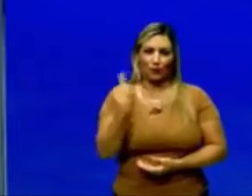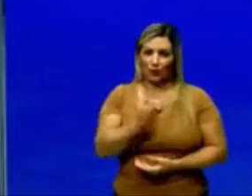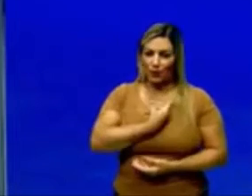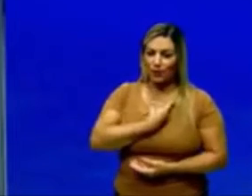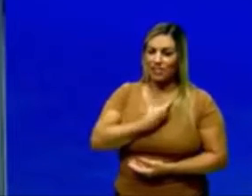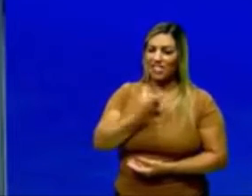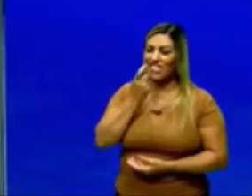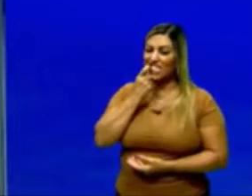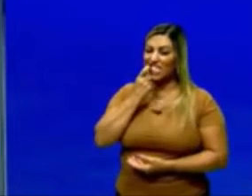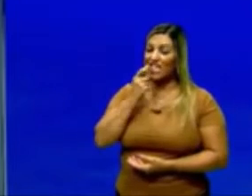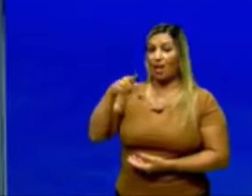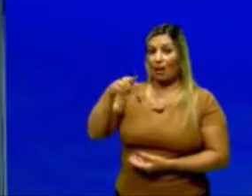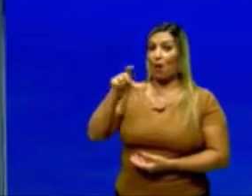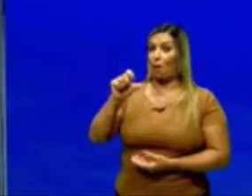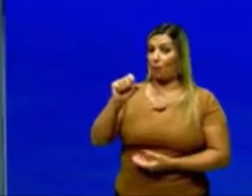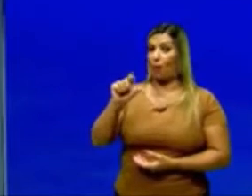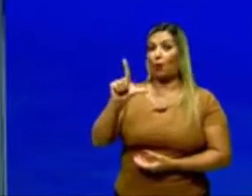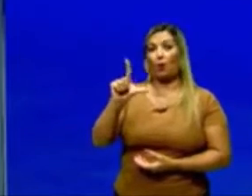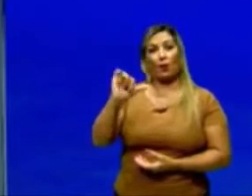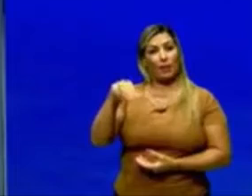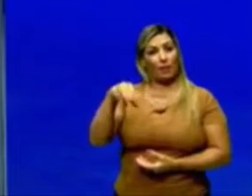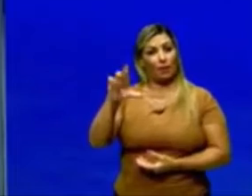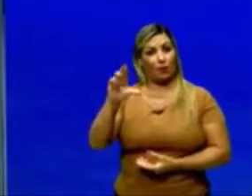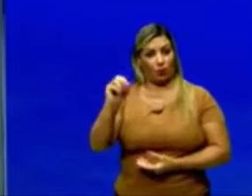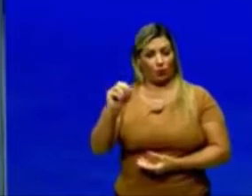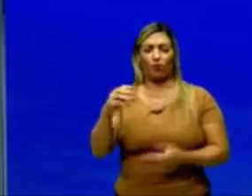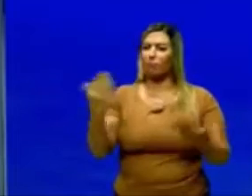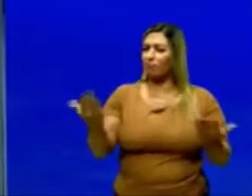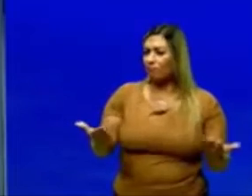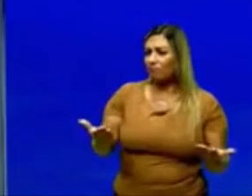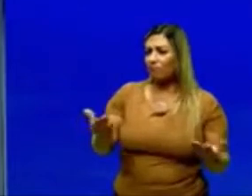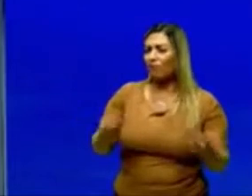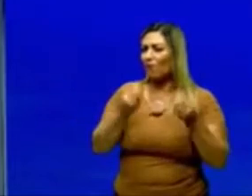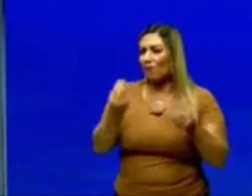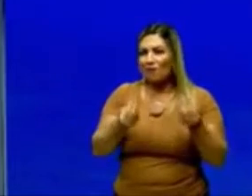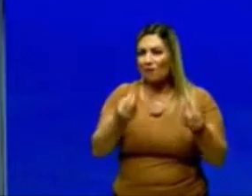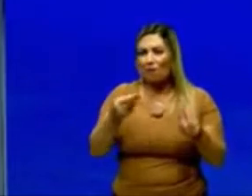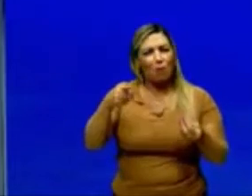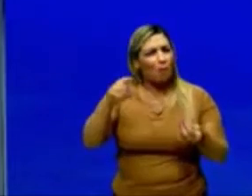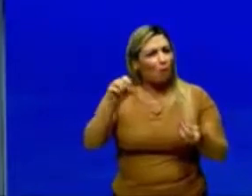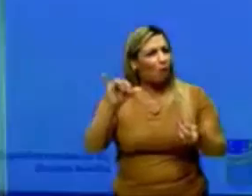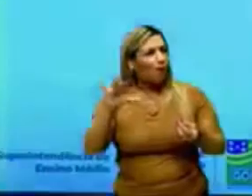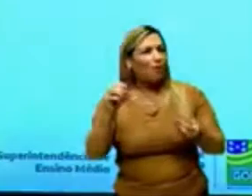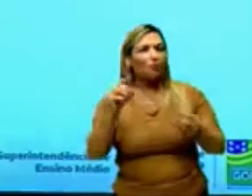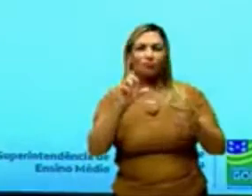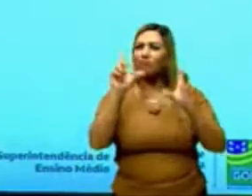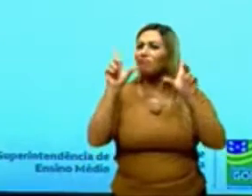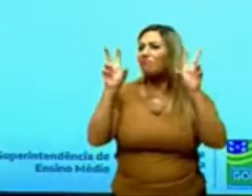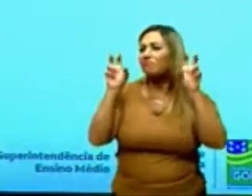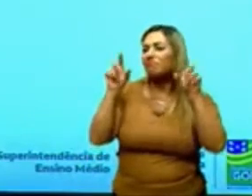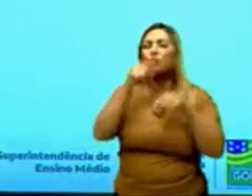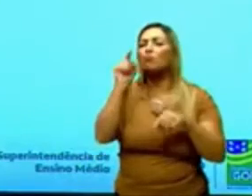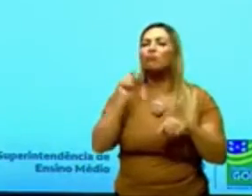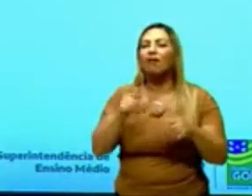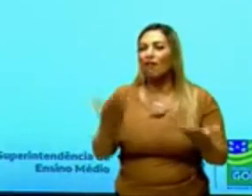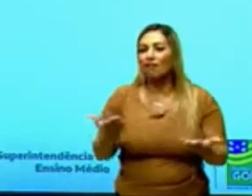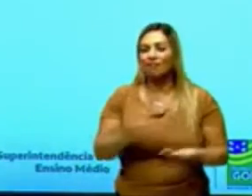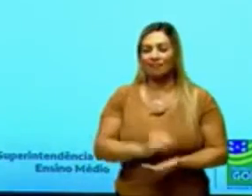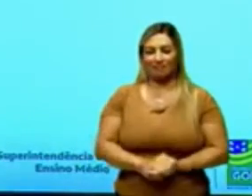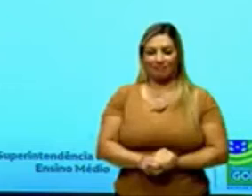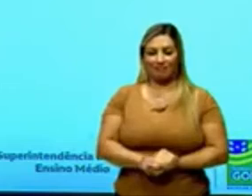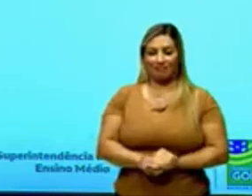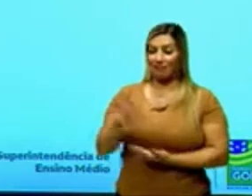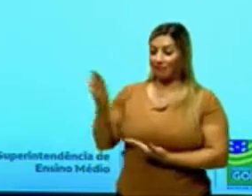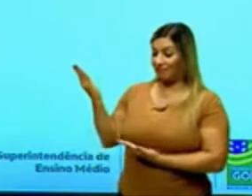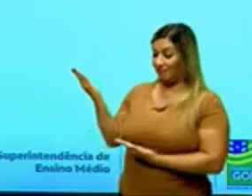polímero, né. Mas vem cá Luiz Carlos, polímero, o que que é isso? Então na tela nós